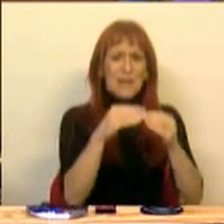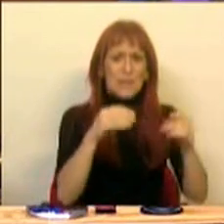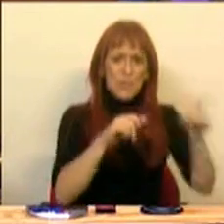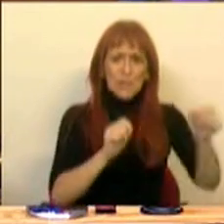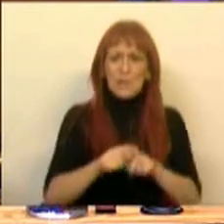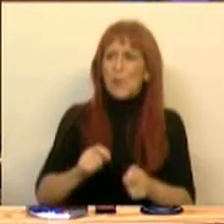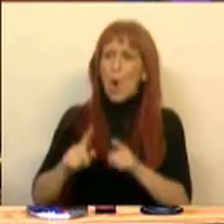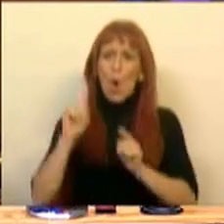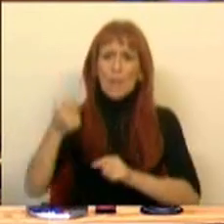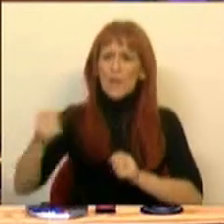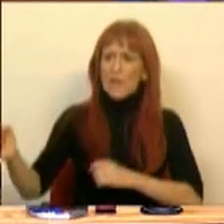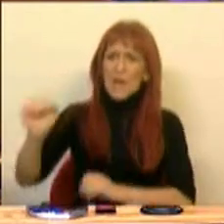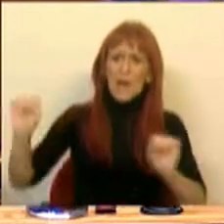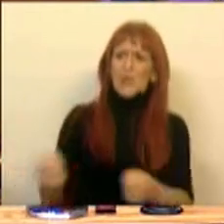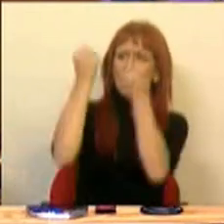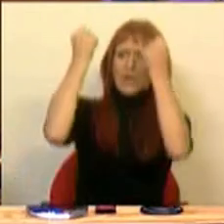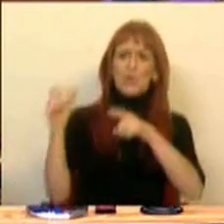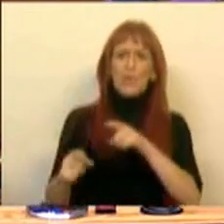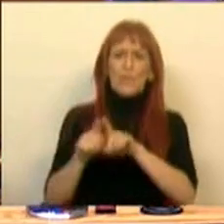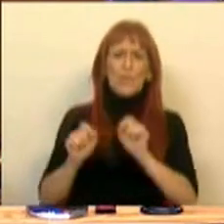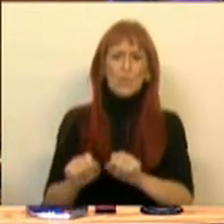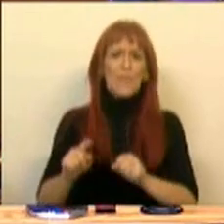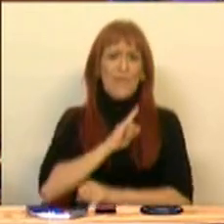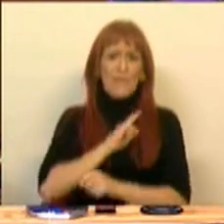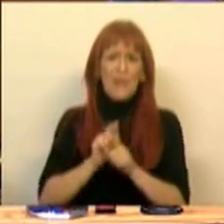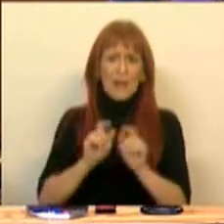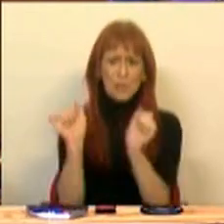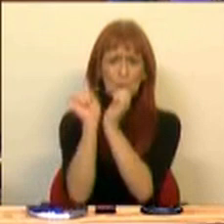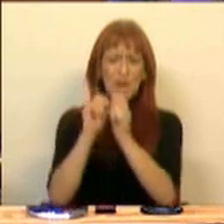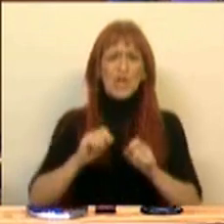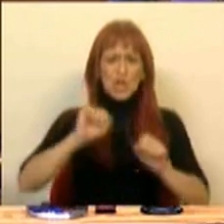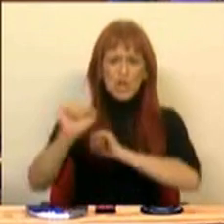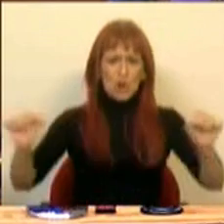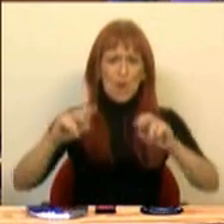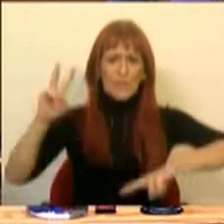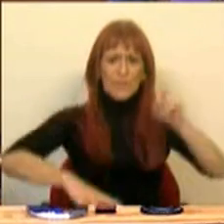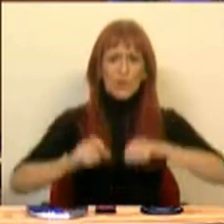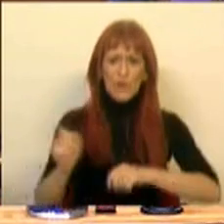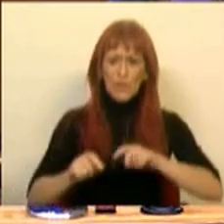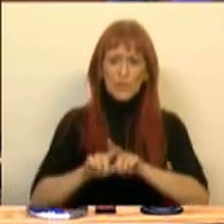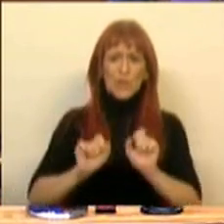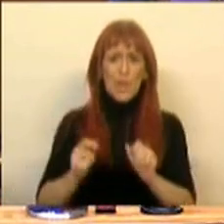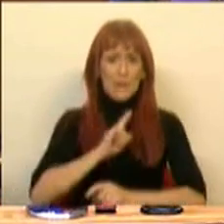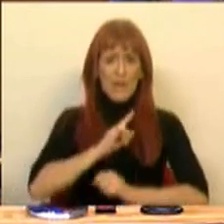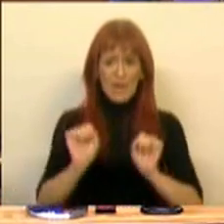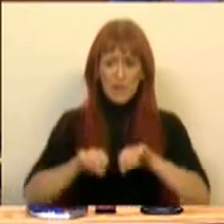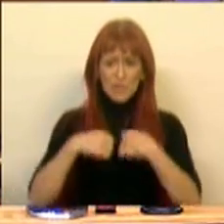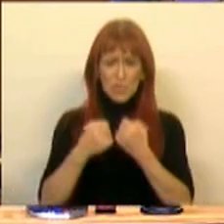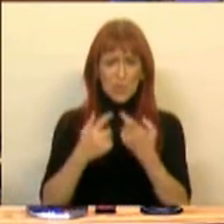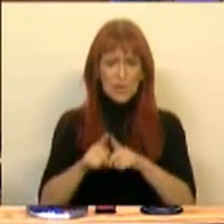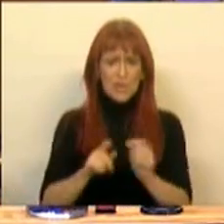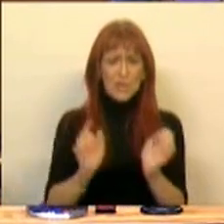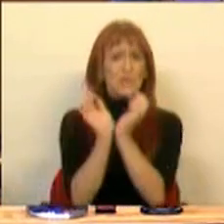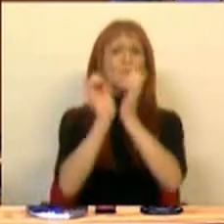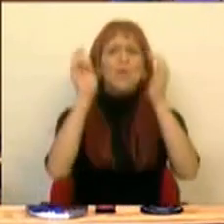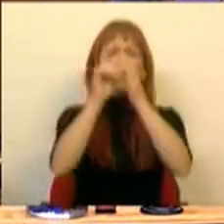obrigação do resgate dos fundos privados da Segurança Social. Choque fiscal, fundos privados da Segurança Social, estabilidade